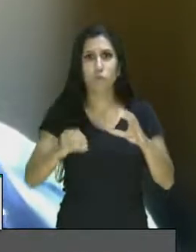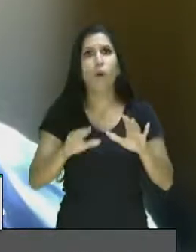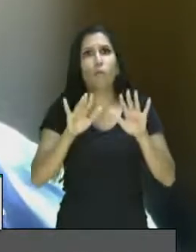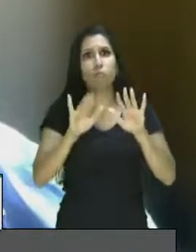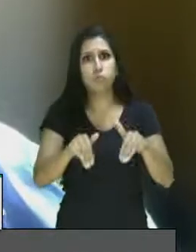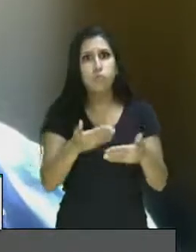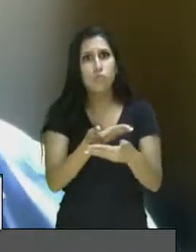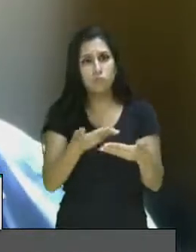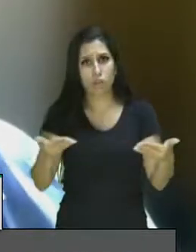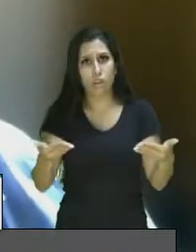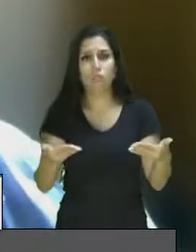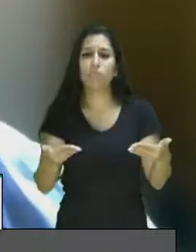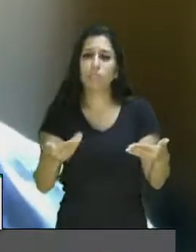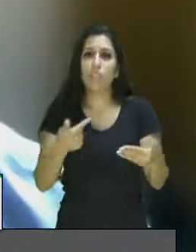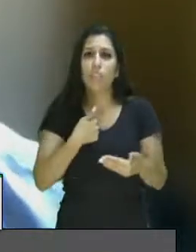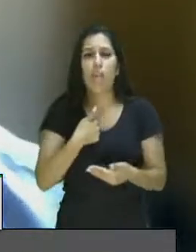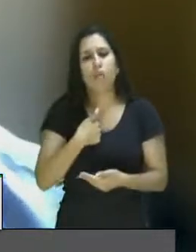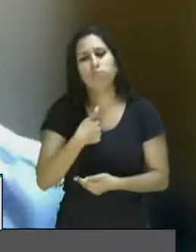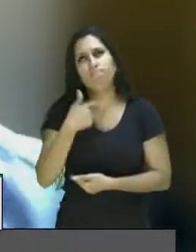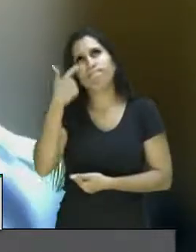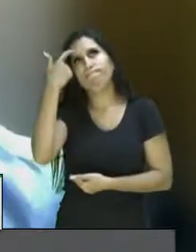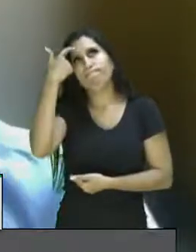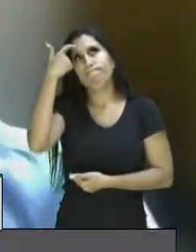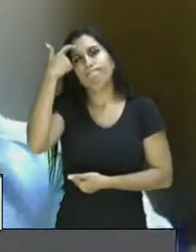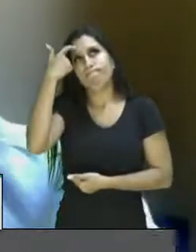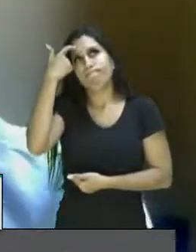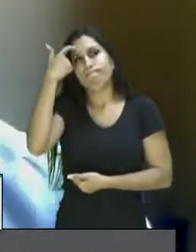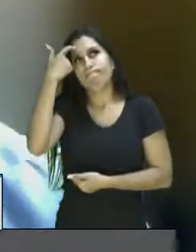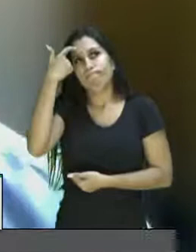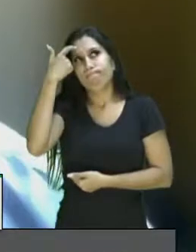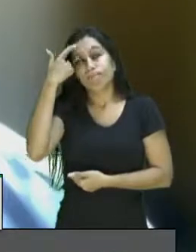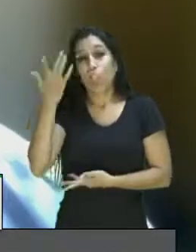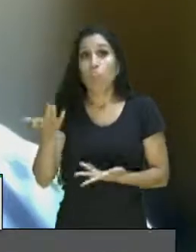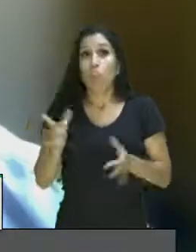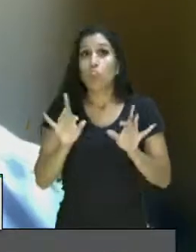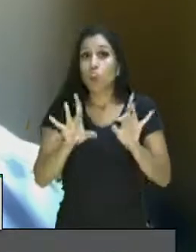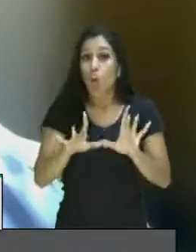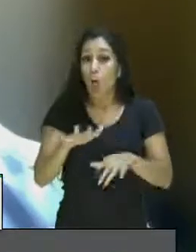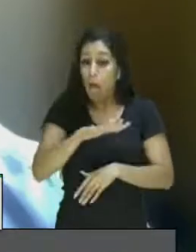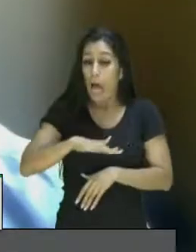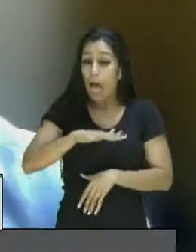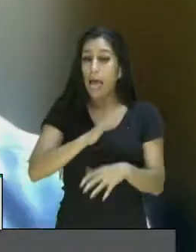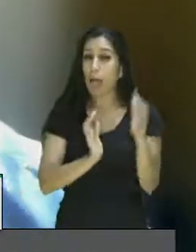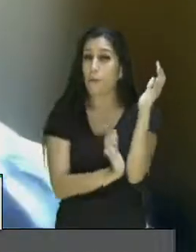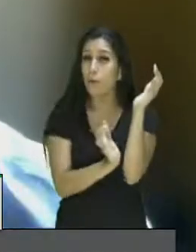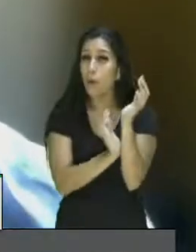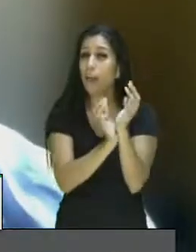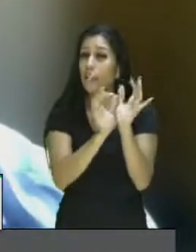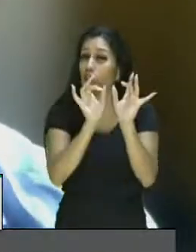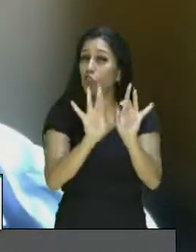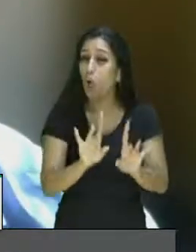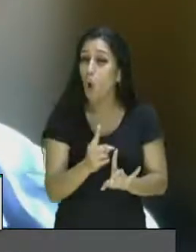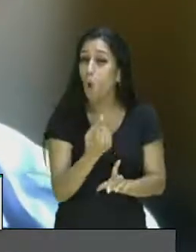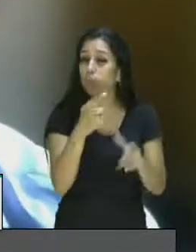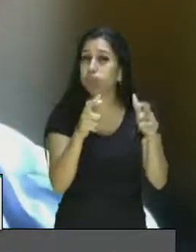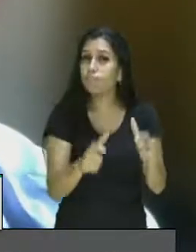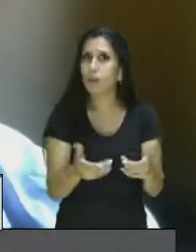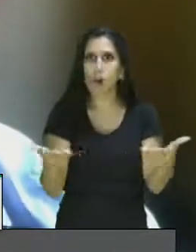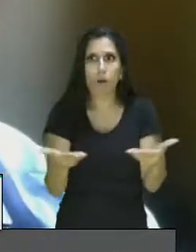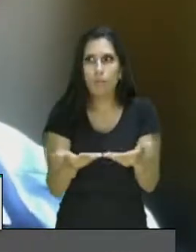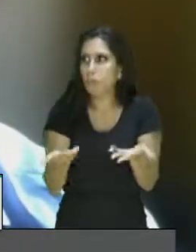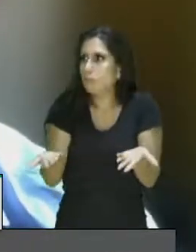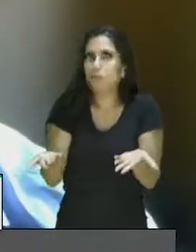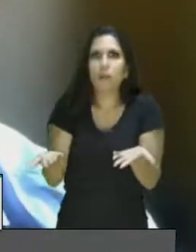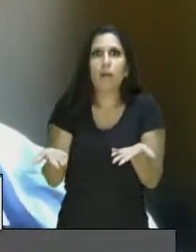Conades, e eu utilizo porque hoje só funciona em uma parte burocrática, a gente não tem aqui a secretária nacional,